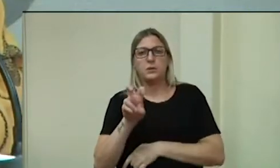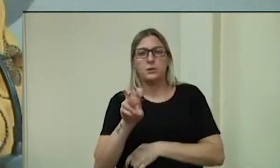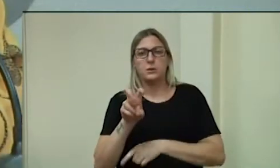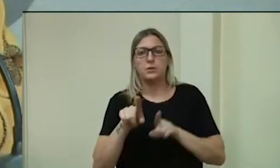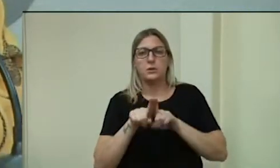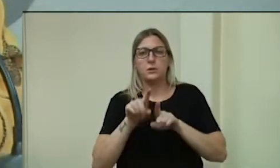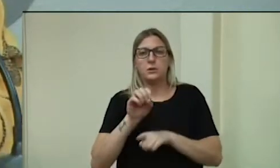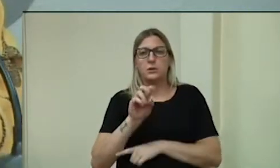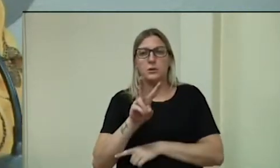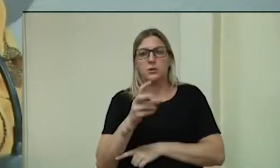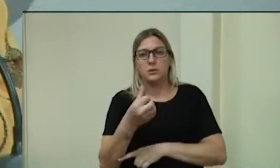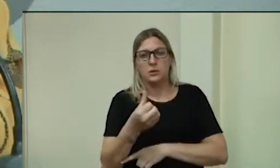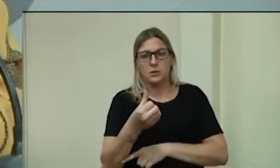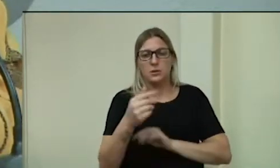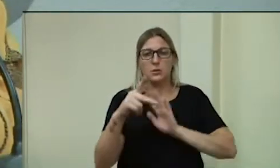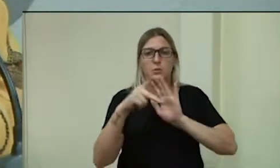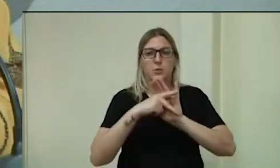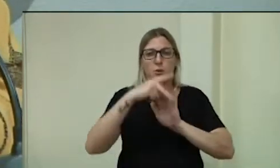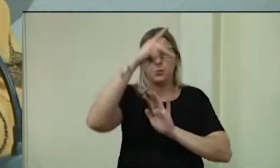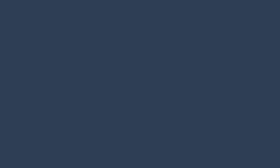Executivo.